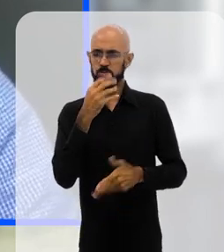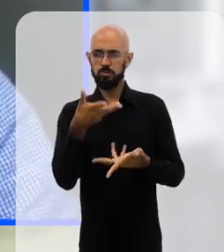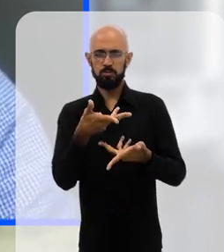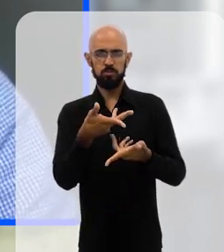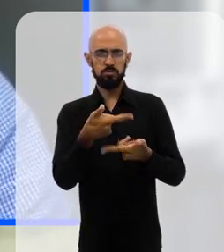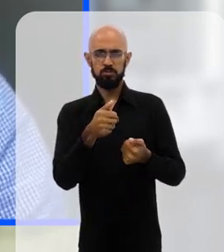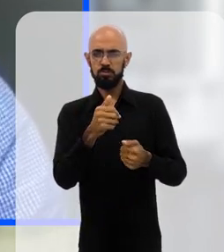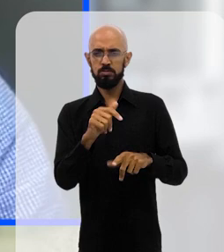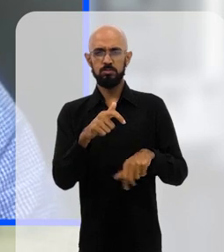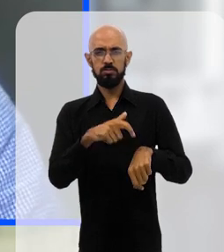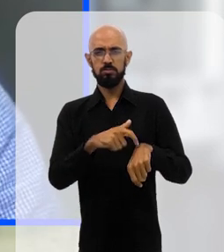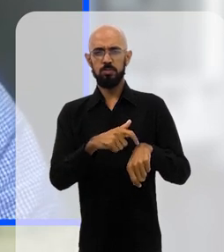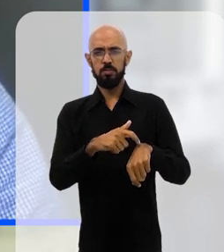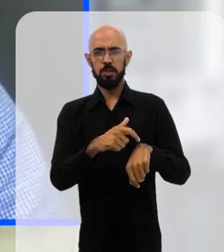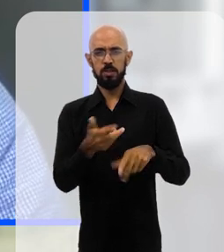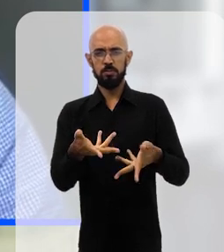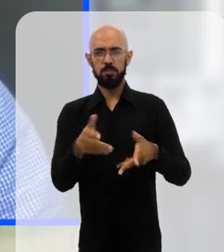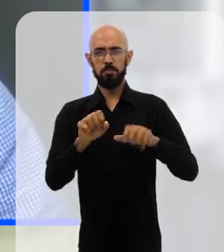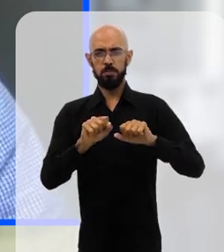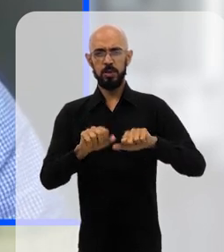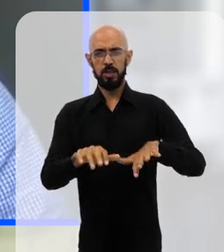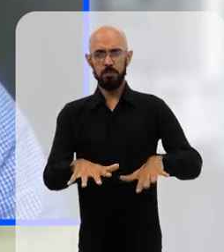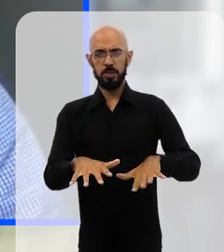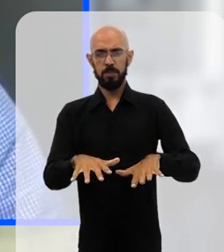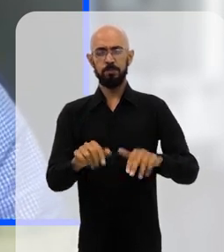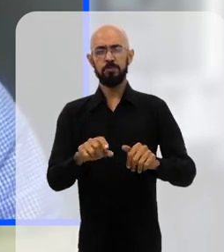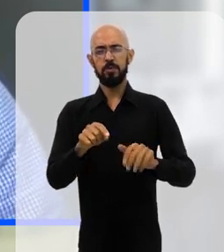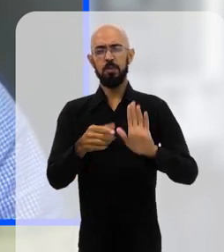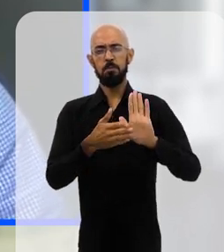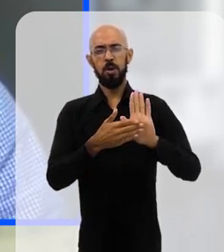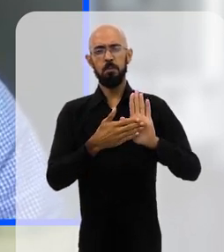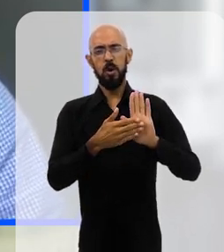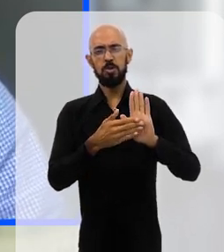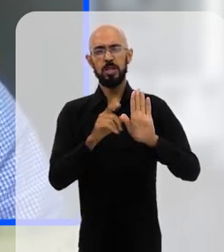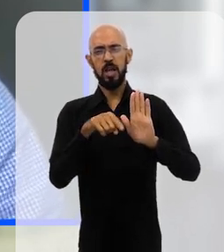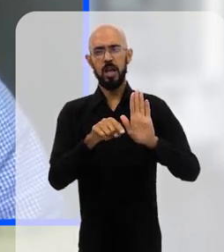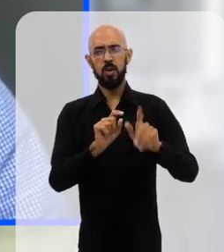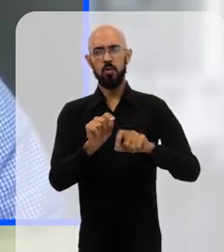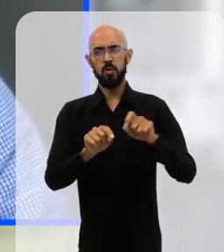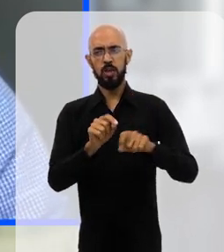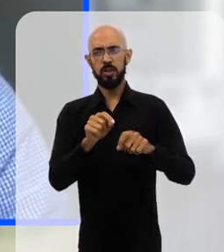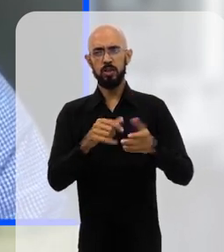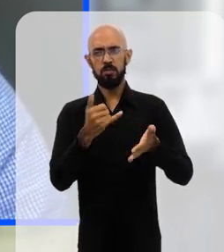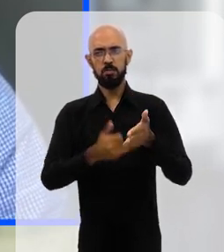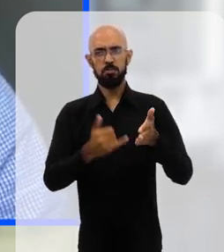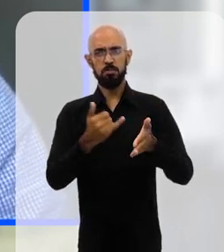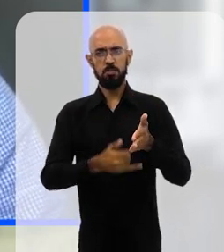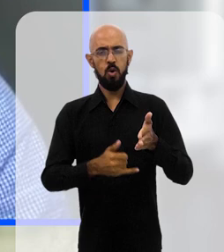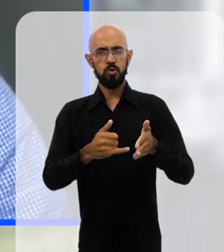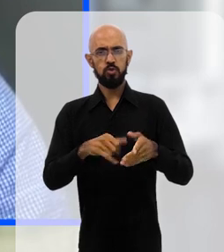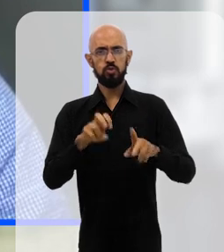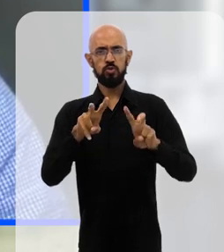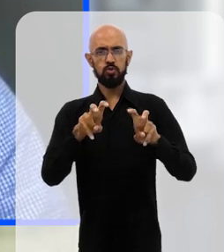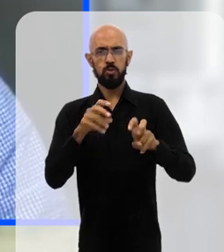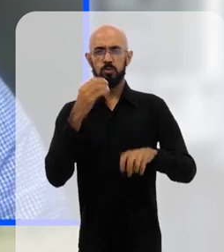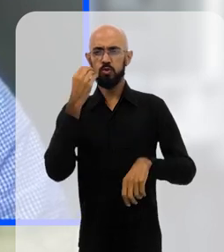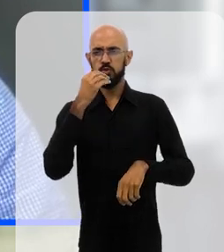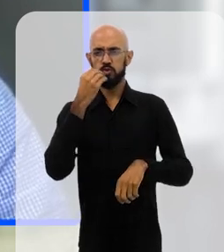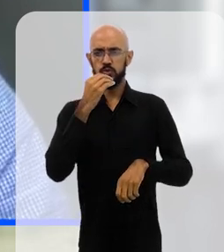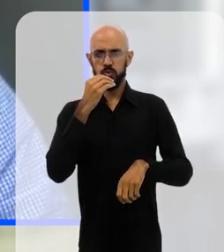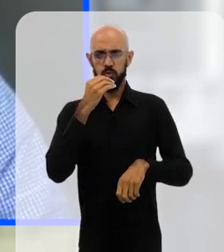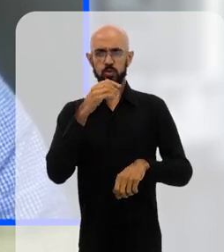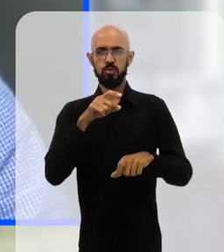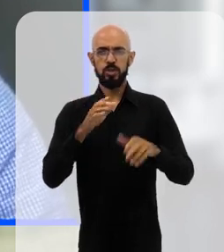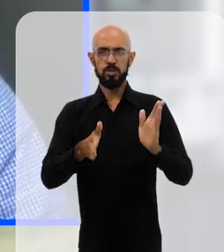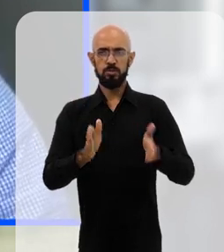extraordinários nesse período da pandemia. Então, uma das propostas, por exemplo, era, seria, ter uma taxação especial sobre os